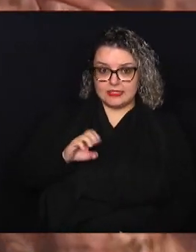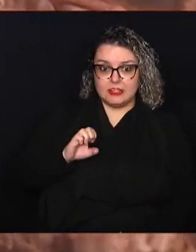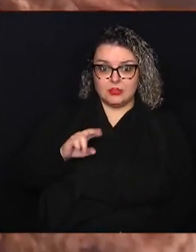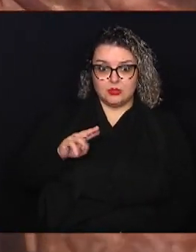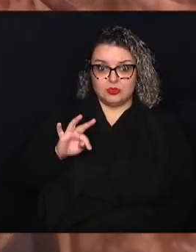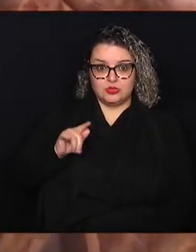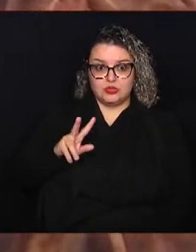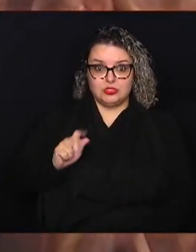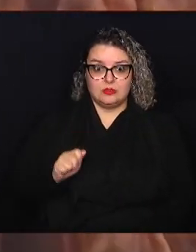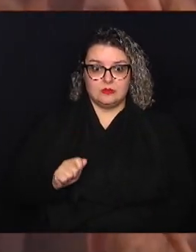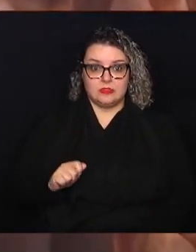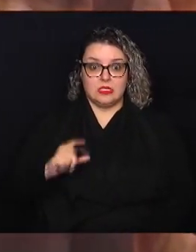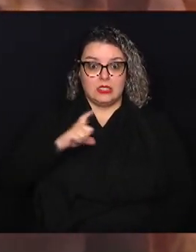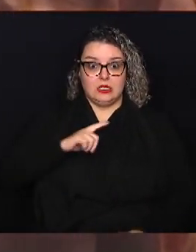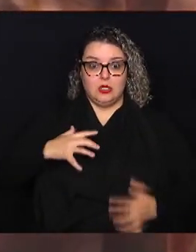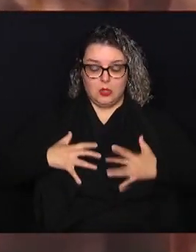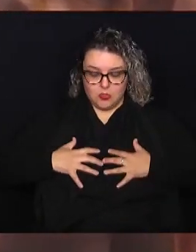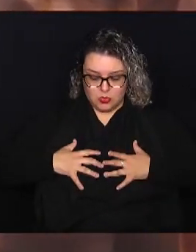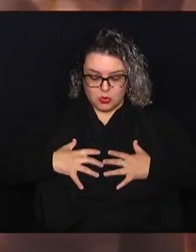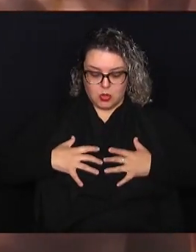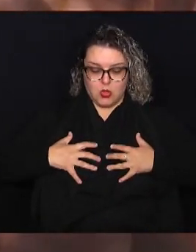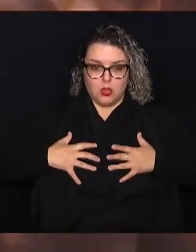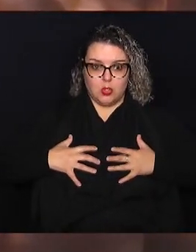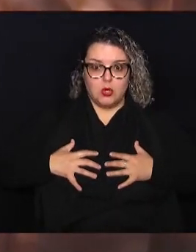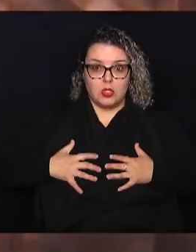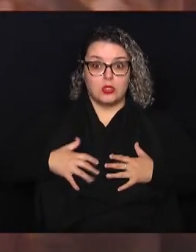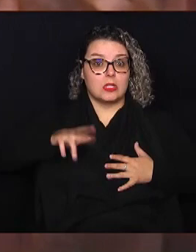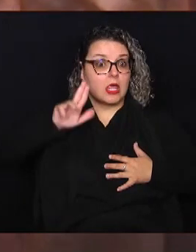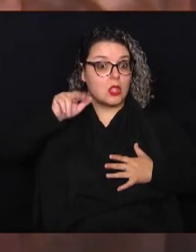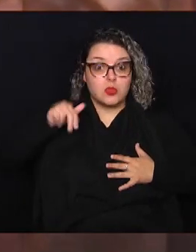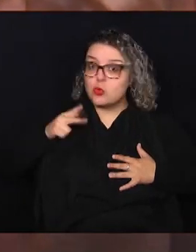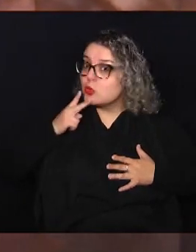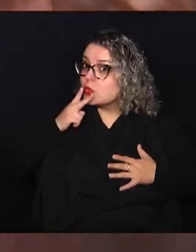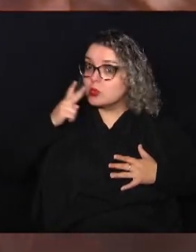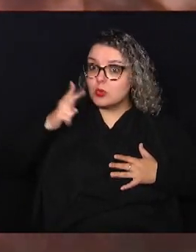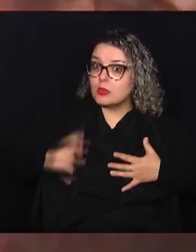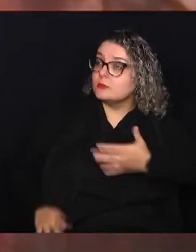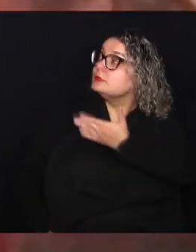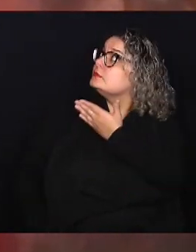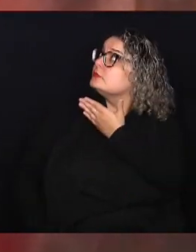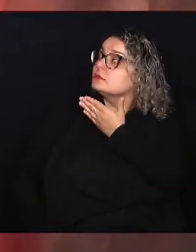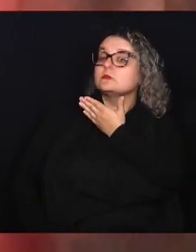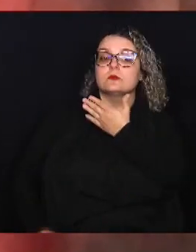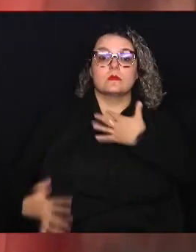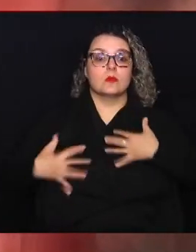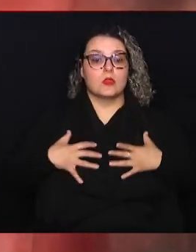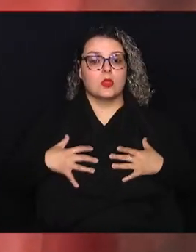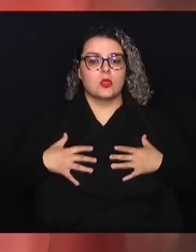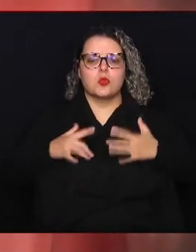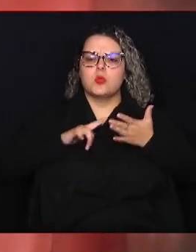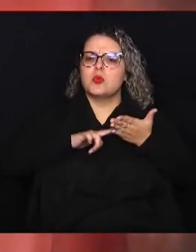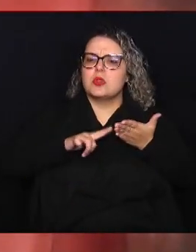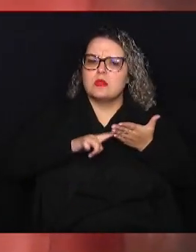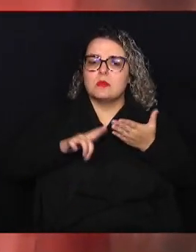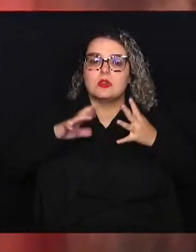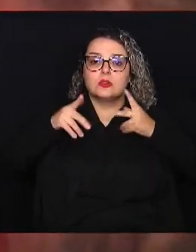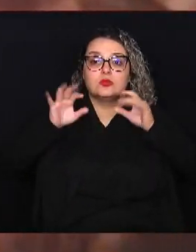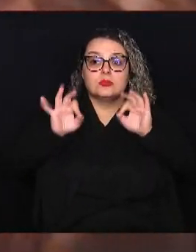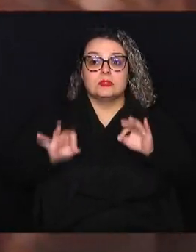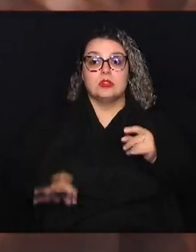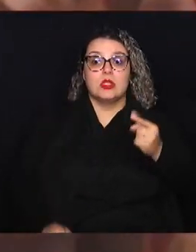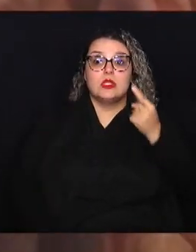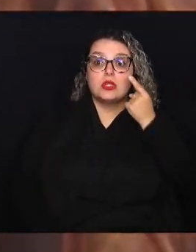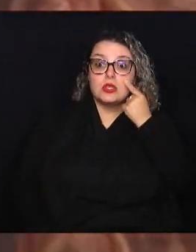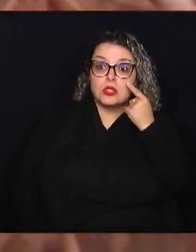um pulmão de quem nunca fumou. Olha só que coisa impressionante. Pulmão limpinho e tudo mais. E